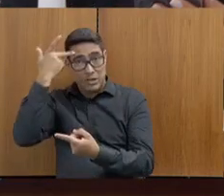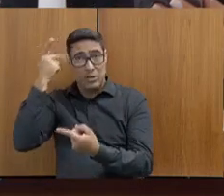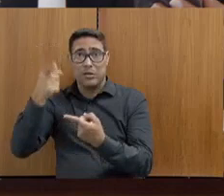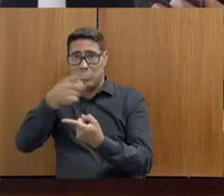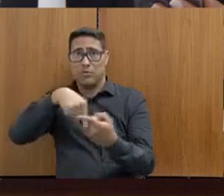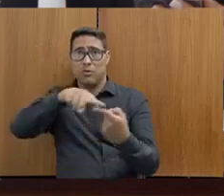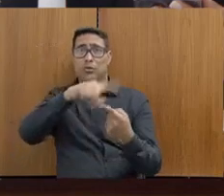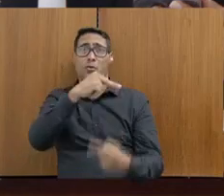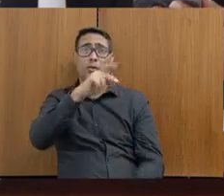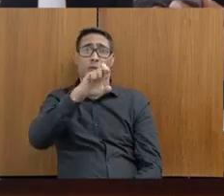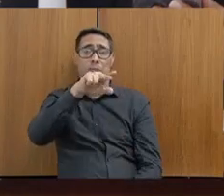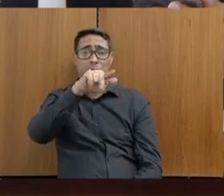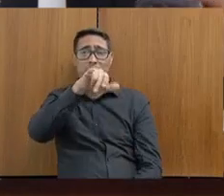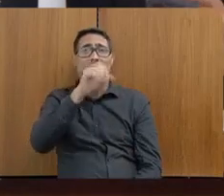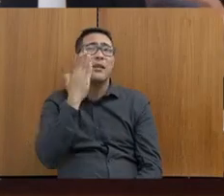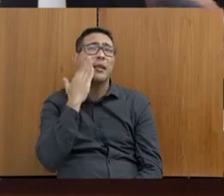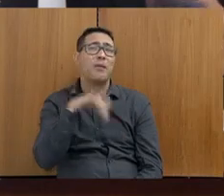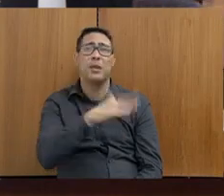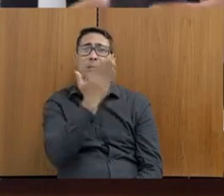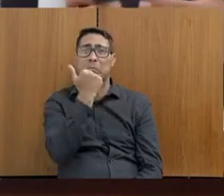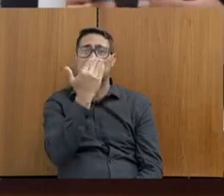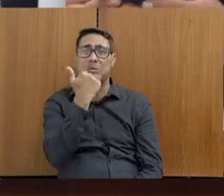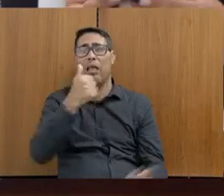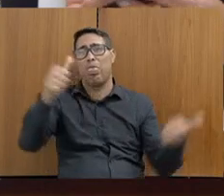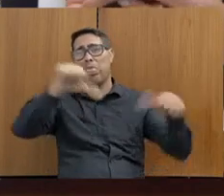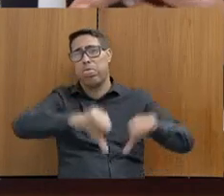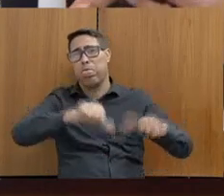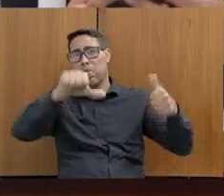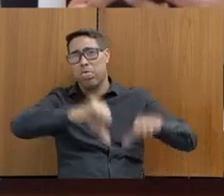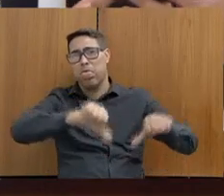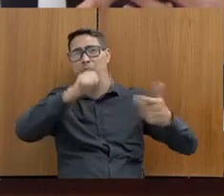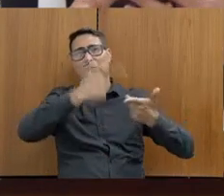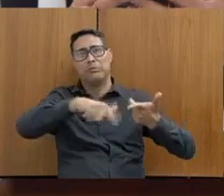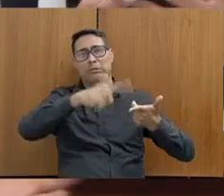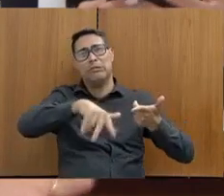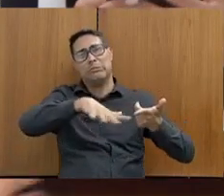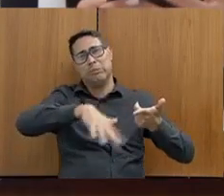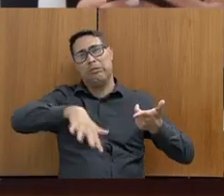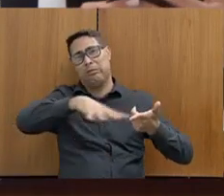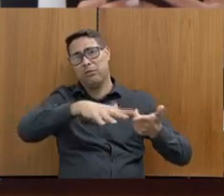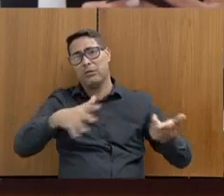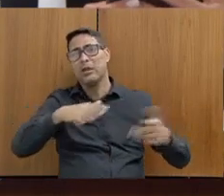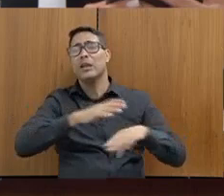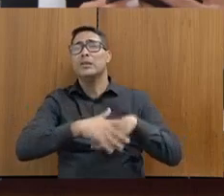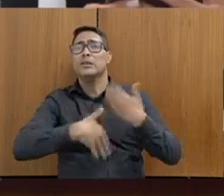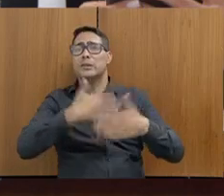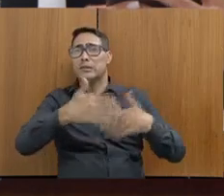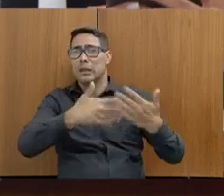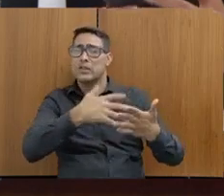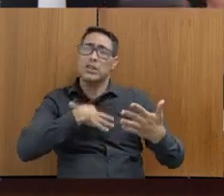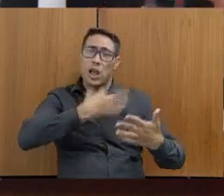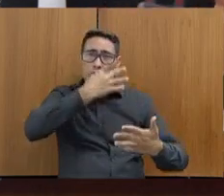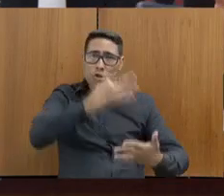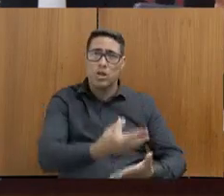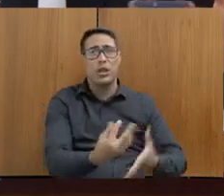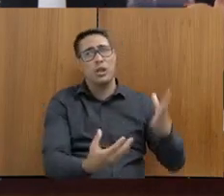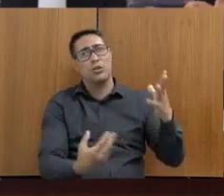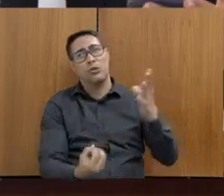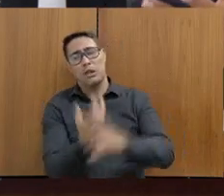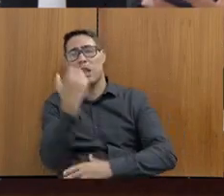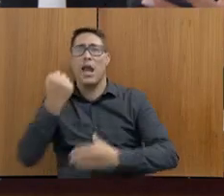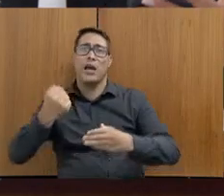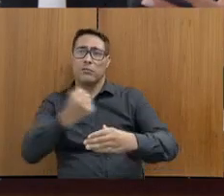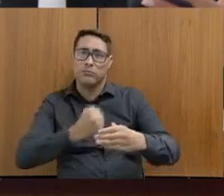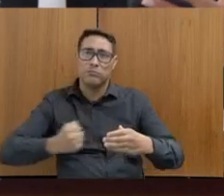A gente sabe aí da precariedade da alimentação e tem sugerido a questão da construção dos refeitórios dentro das